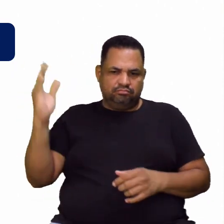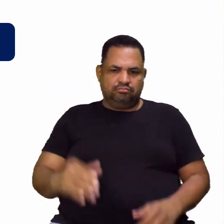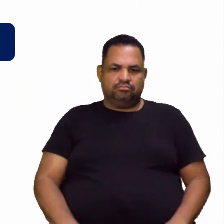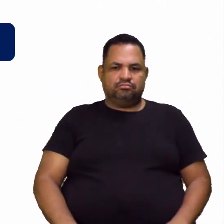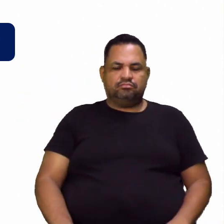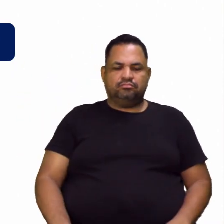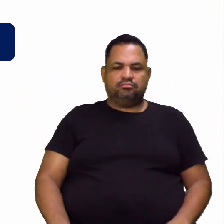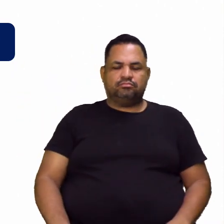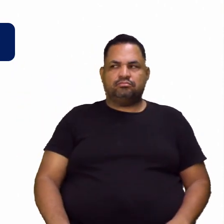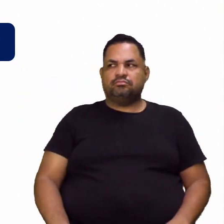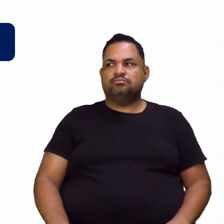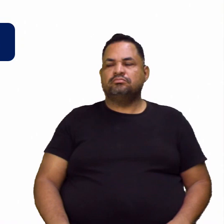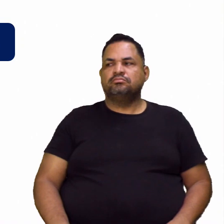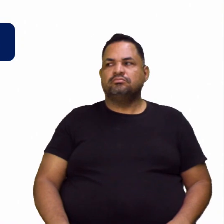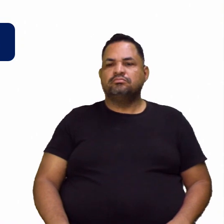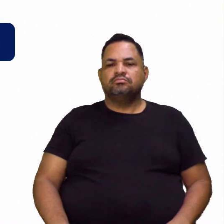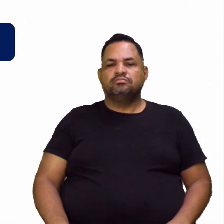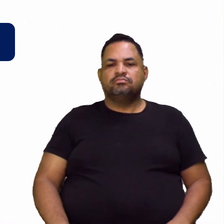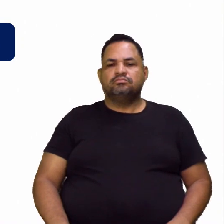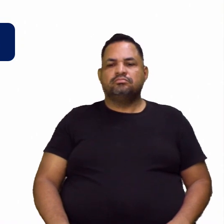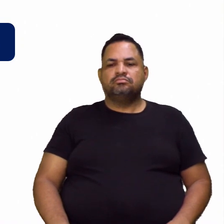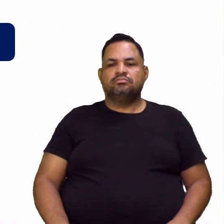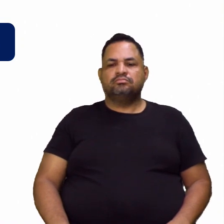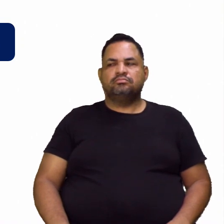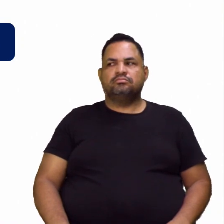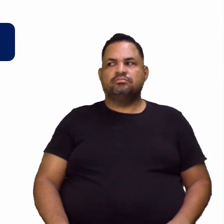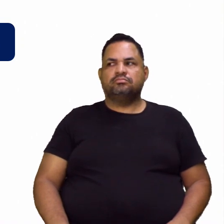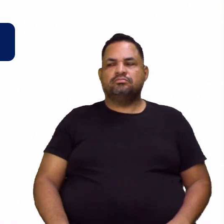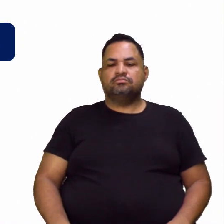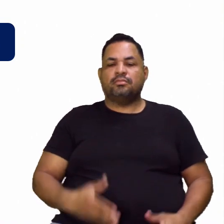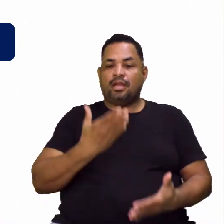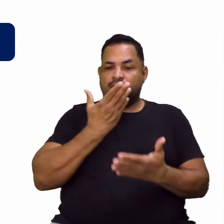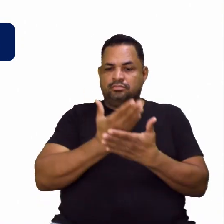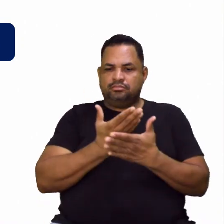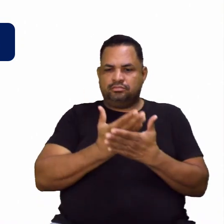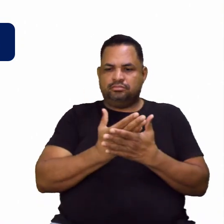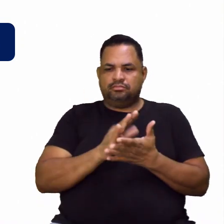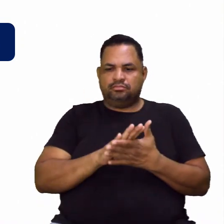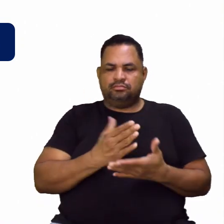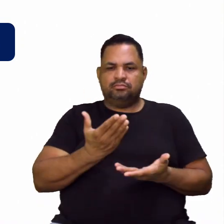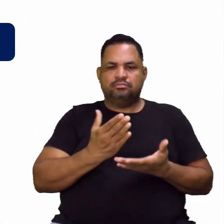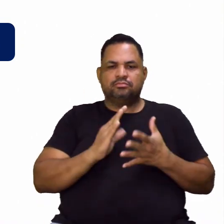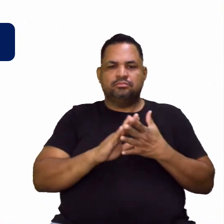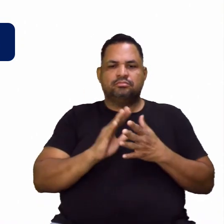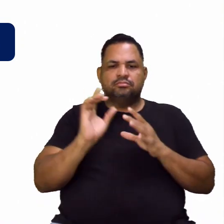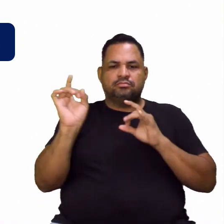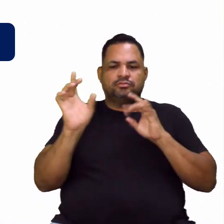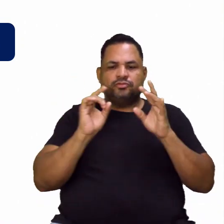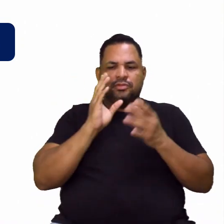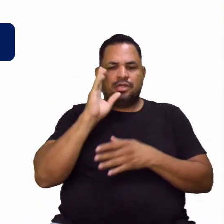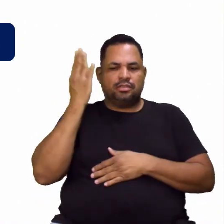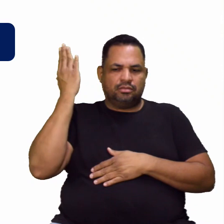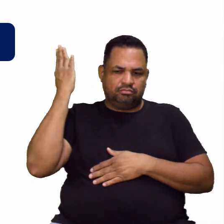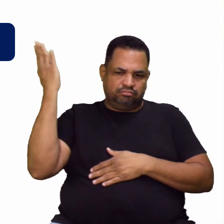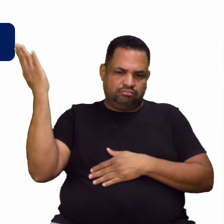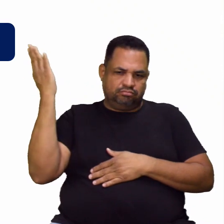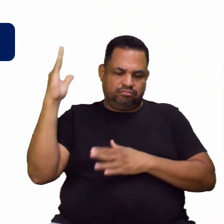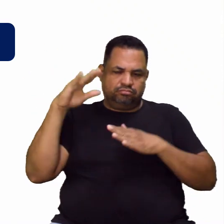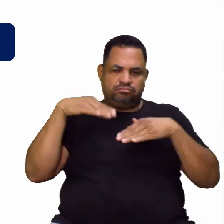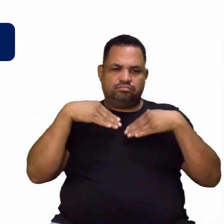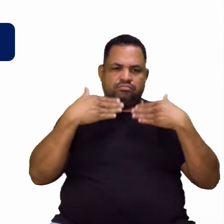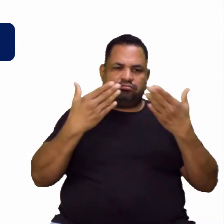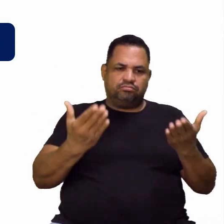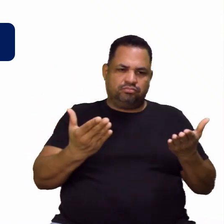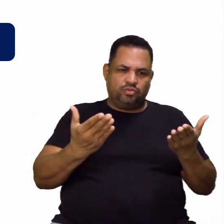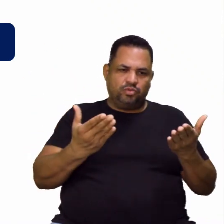parônimos e polissemia. Então, nesta aula, nós vamos ver um a um. Quando que